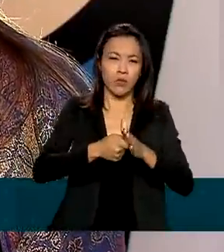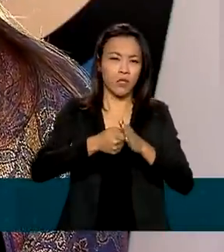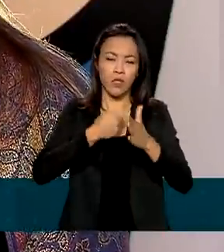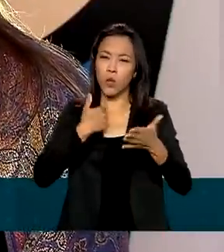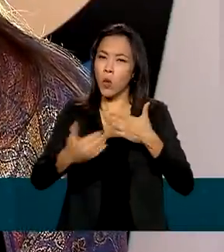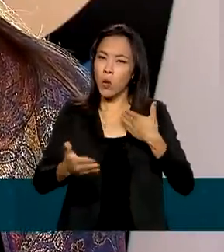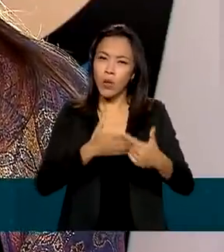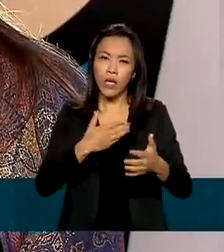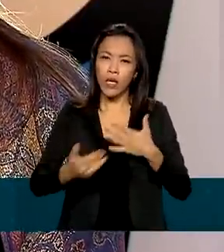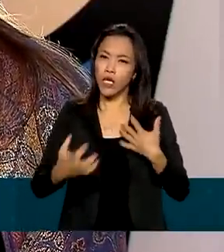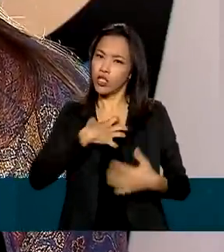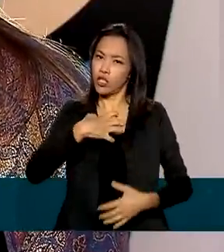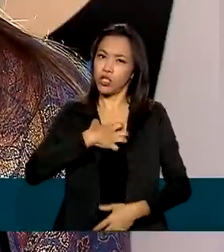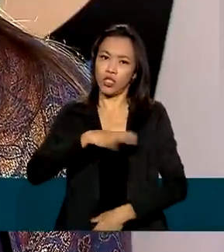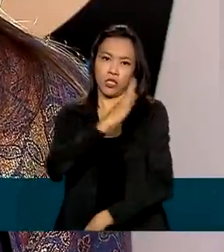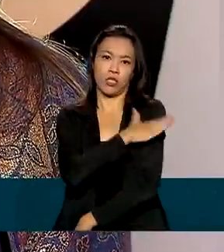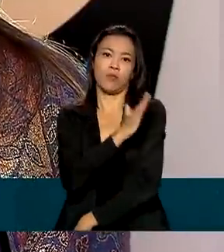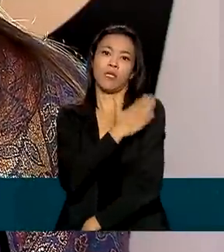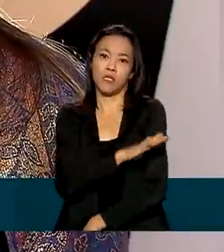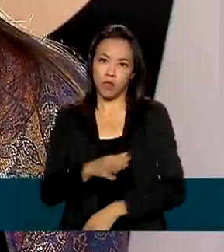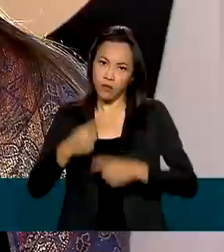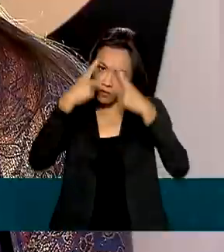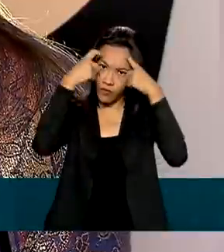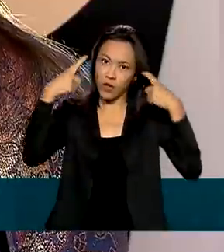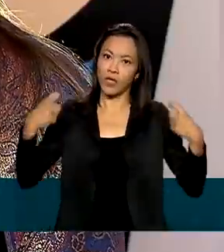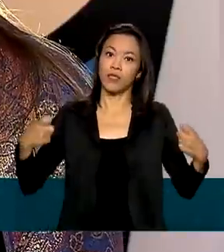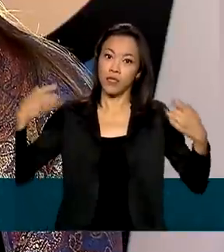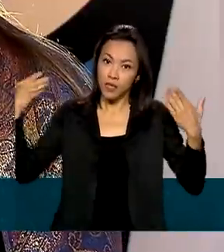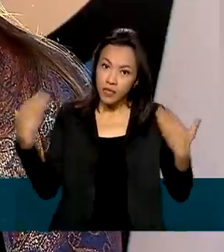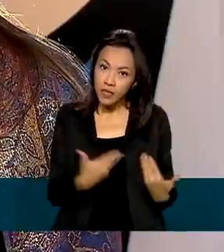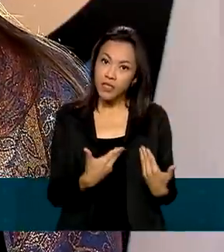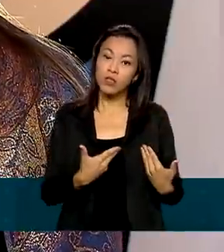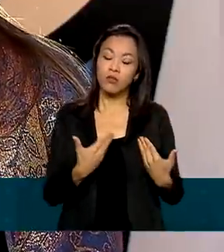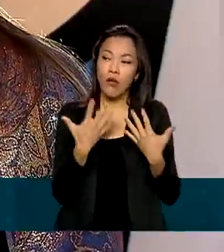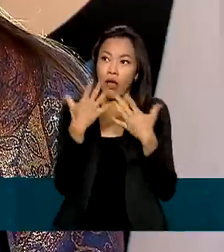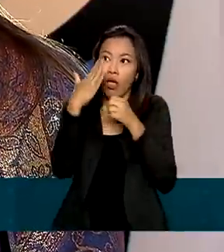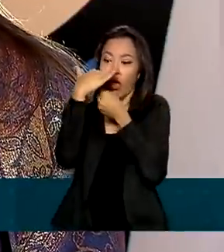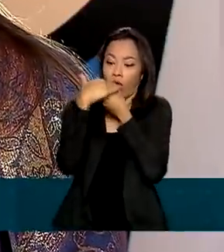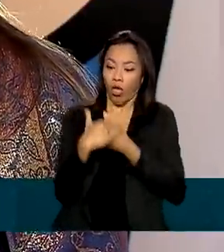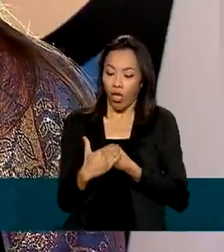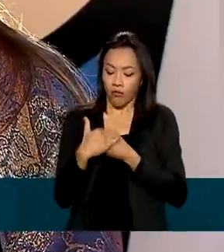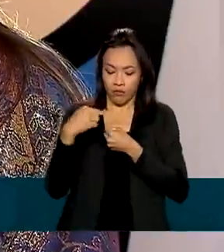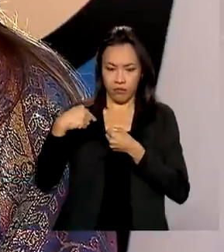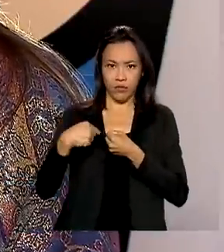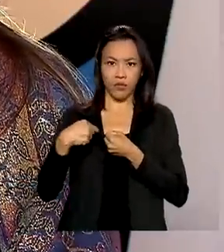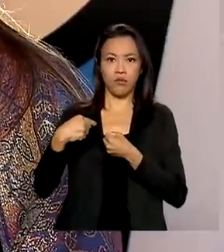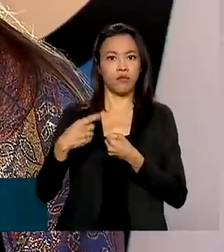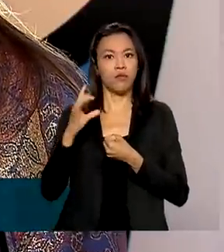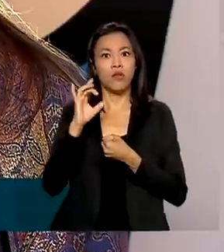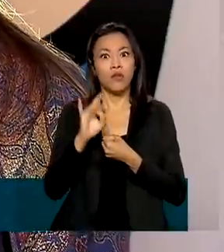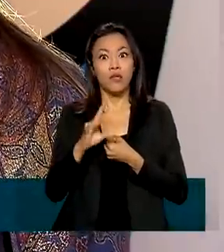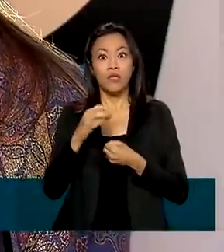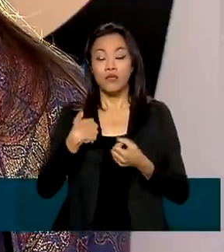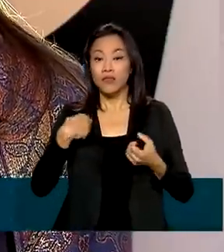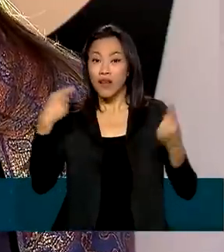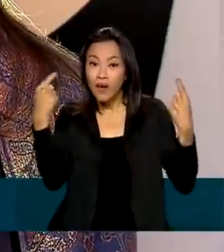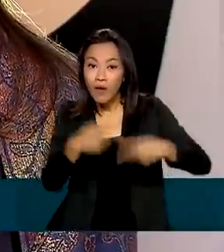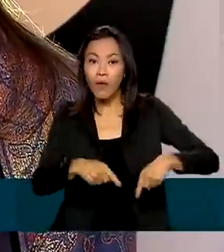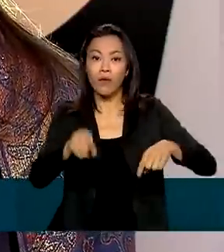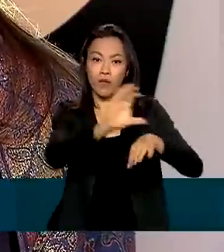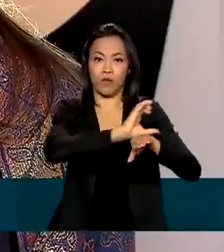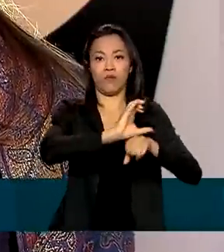e de violência. Essas formas que oprimem seres humanos, elas não só ferem a nossa Constituição Federal,